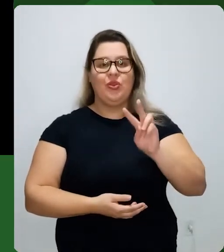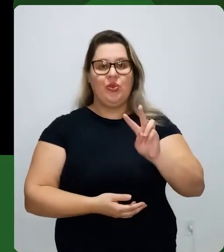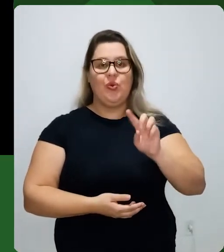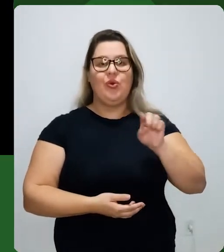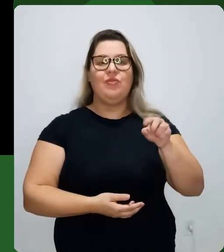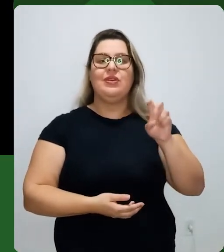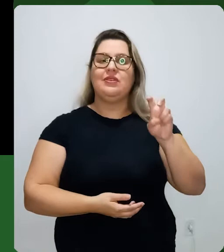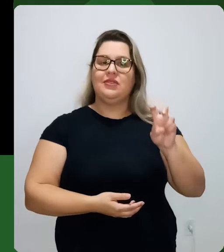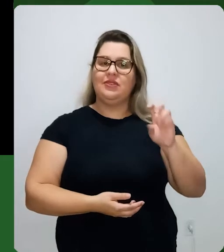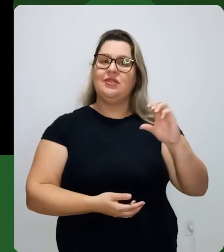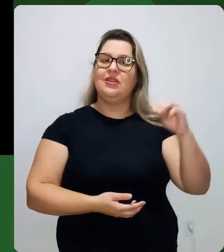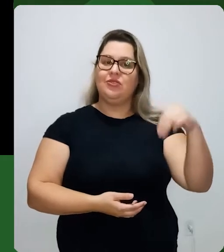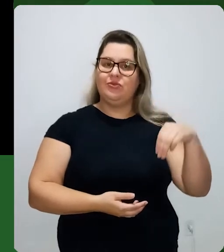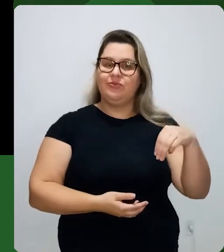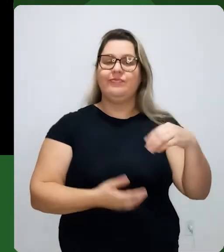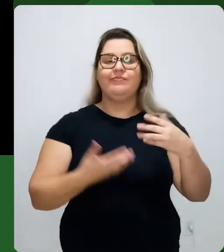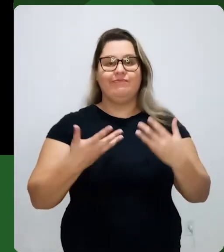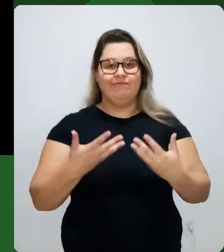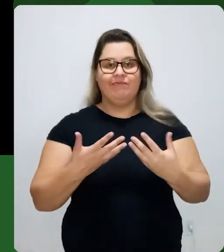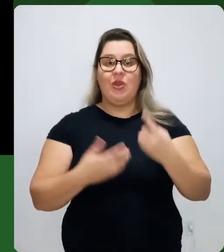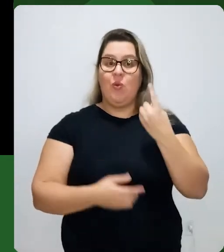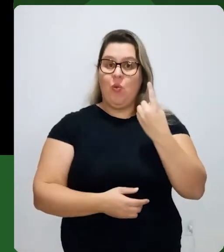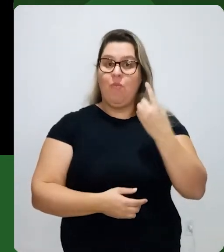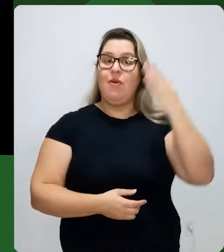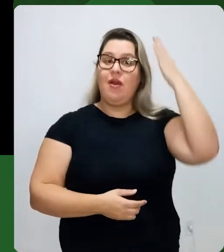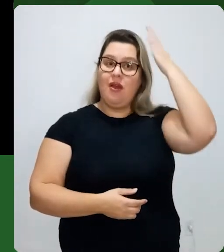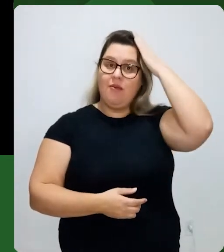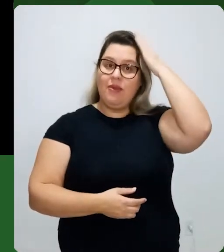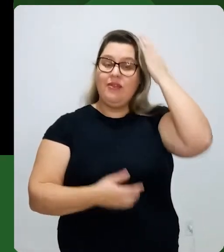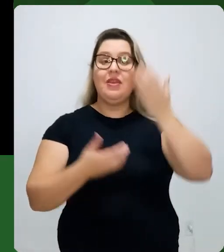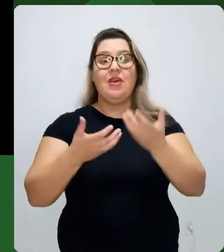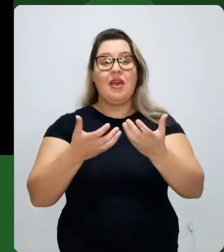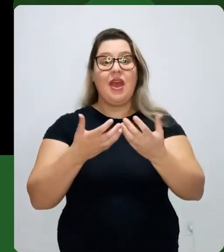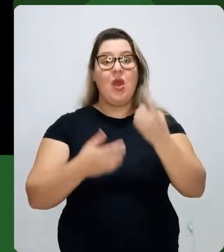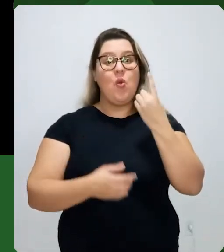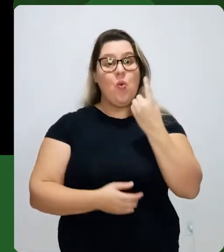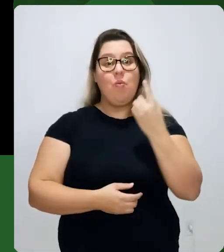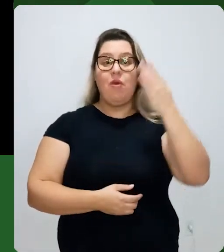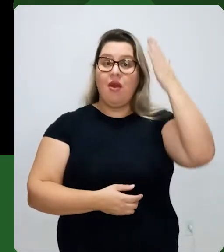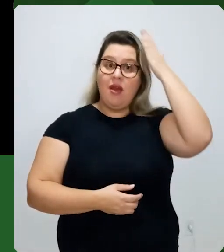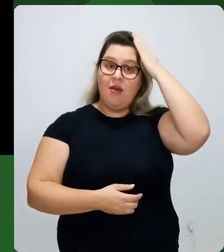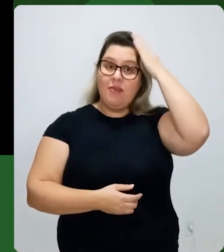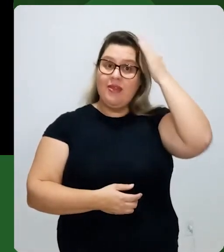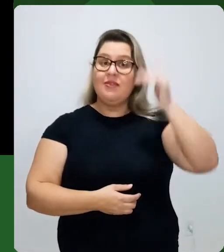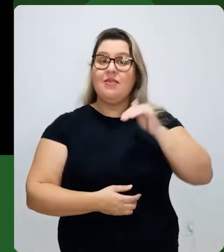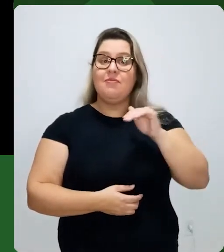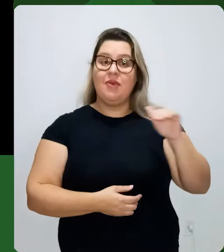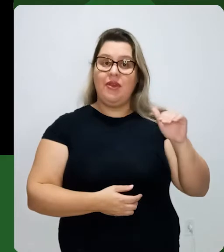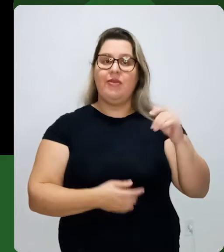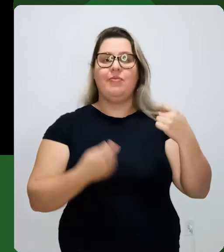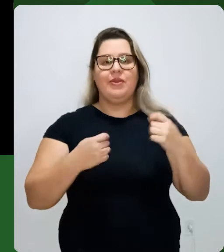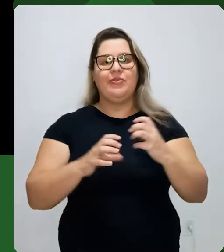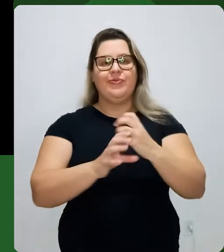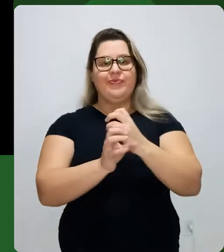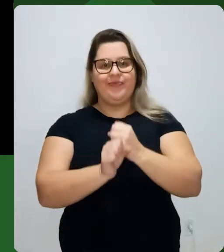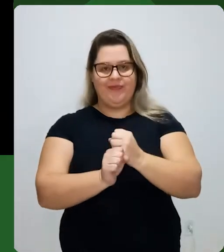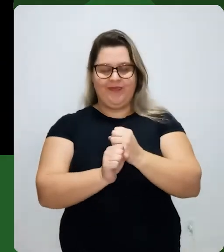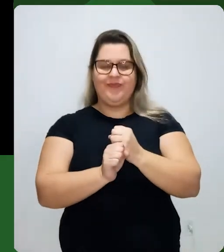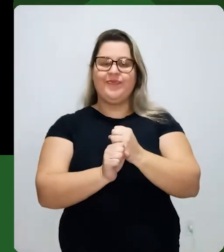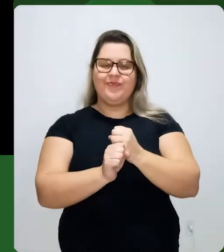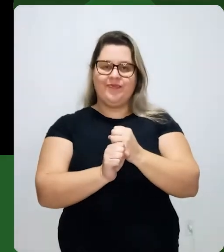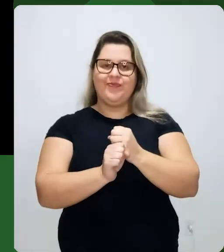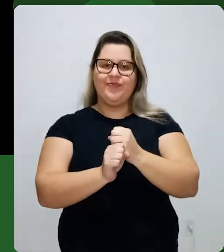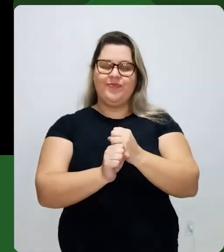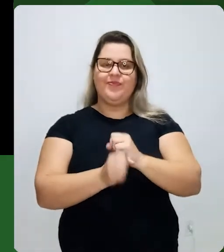Dois centímetros e meio. Então, isso aqui é uma cabeça, mas ela quer uma cabeça e meia. Então, eu vou ter que somar isso aqui